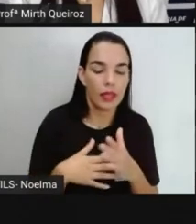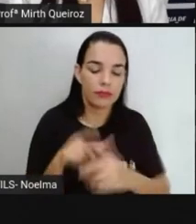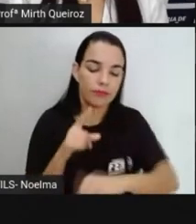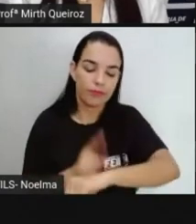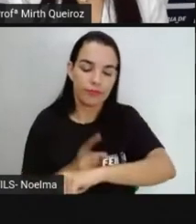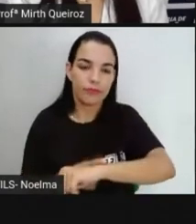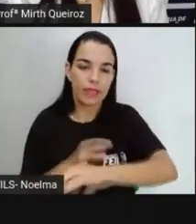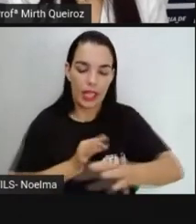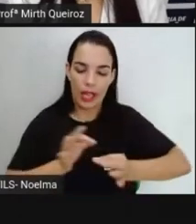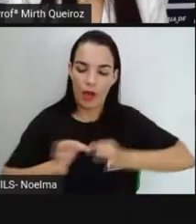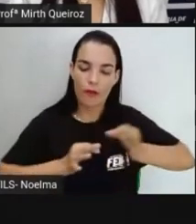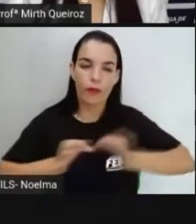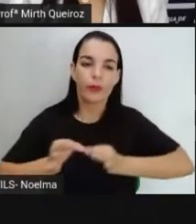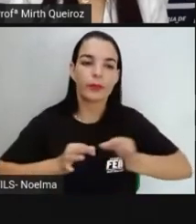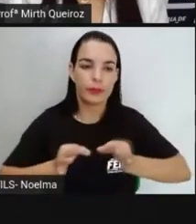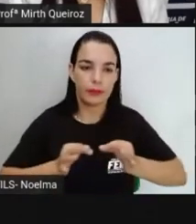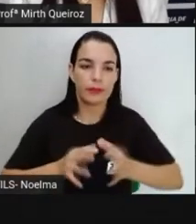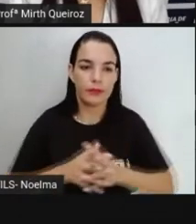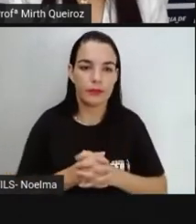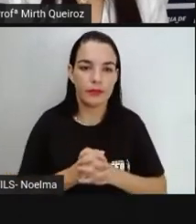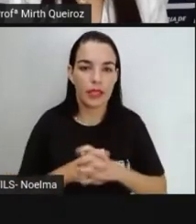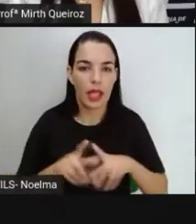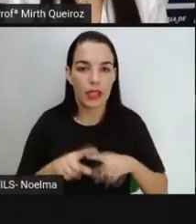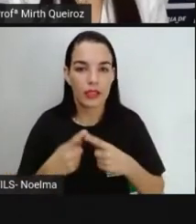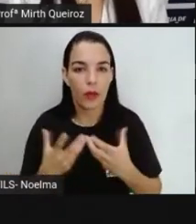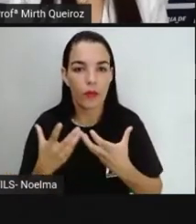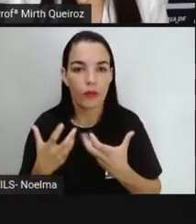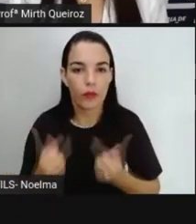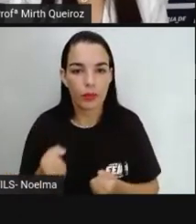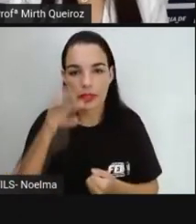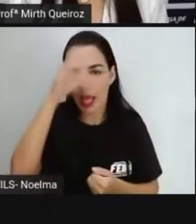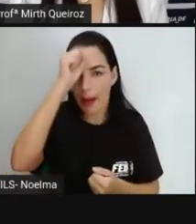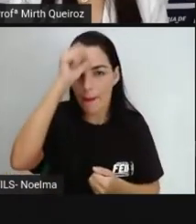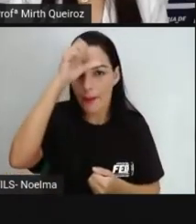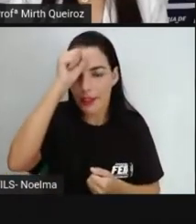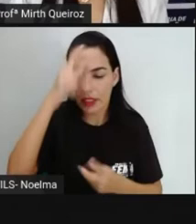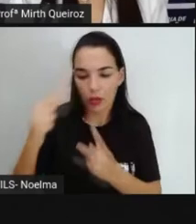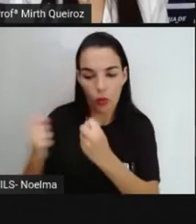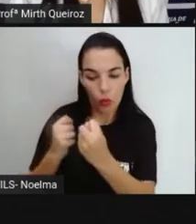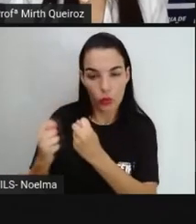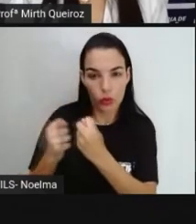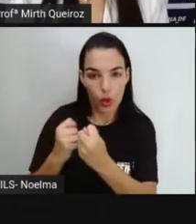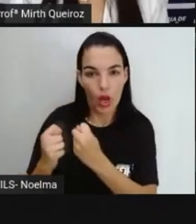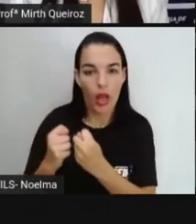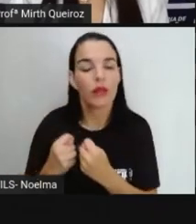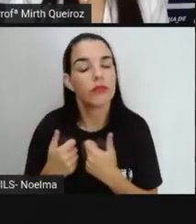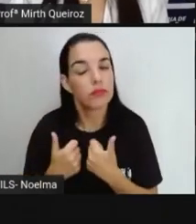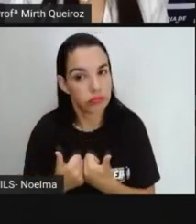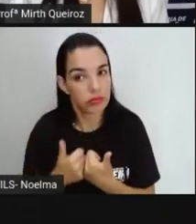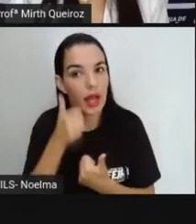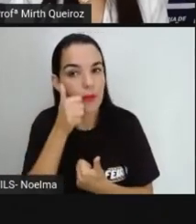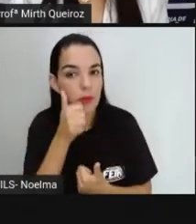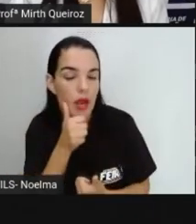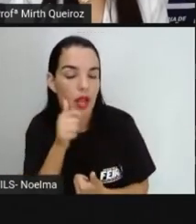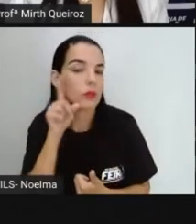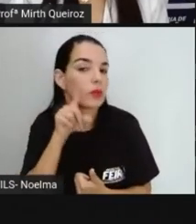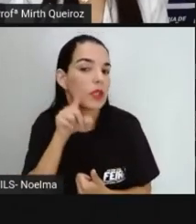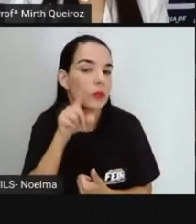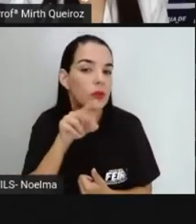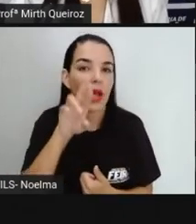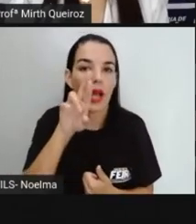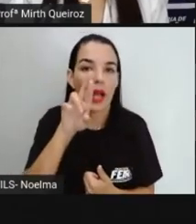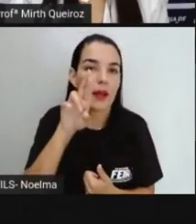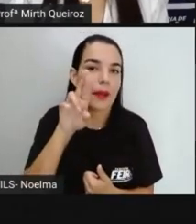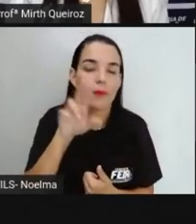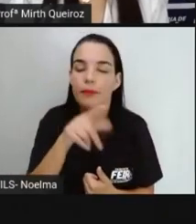Aquela situação, problema, né Então vamos aprender A controlar as nossas emoções Rebeca Andrade, ela utilizou muito isso,